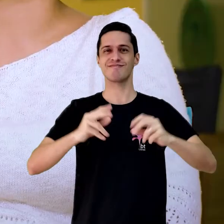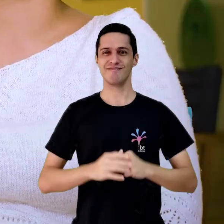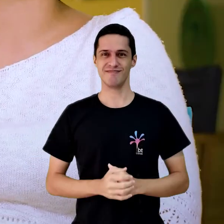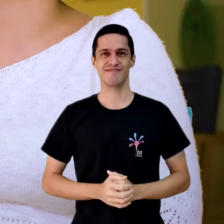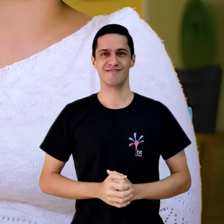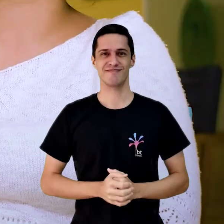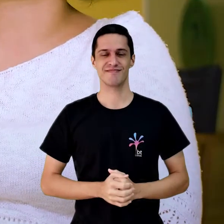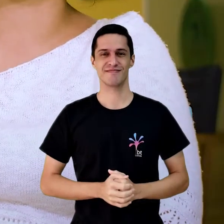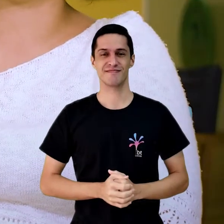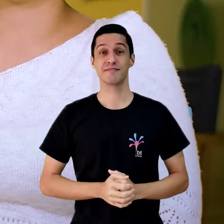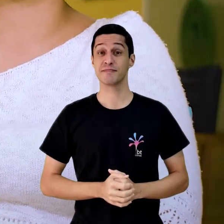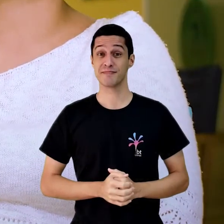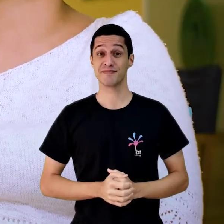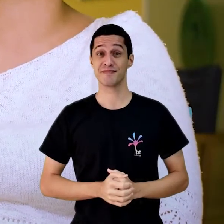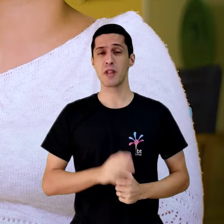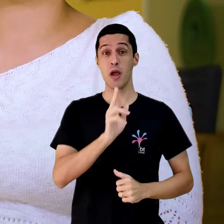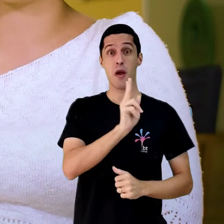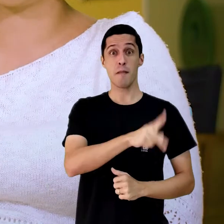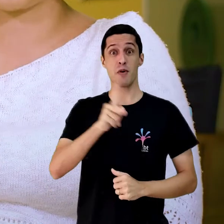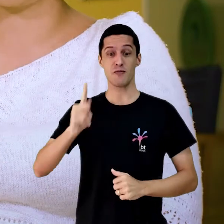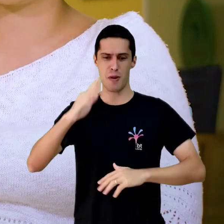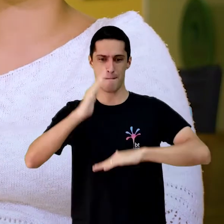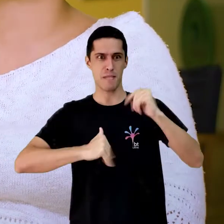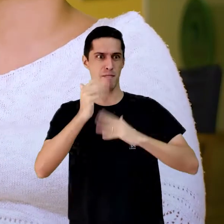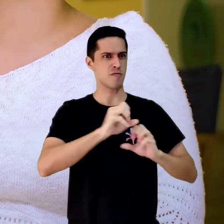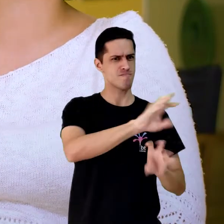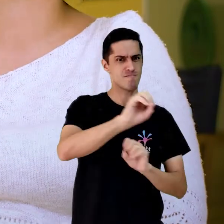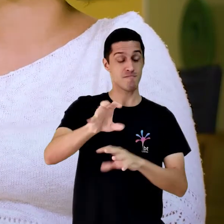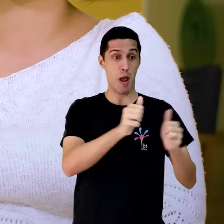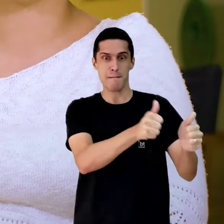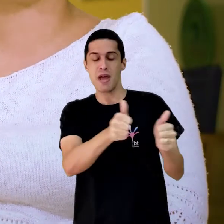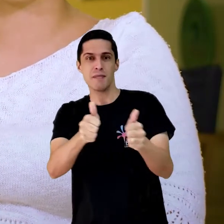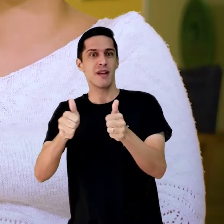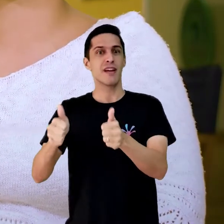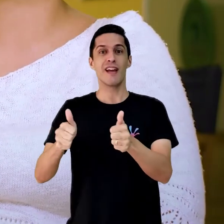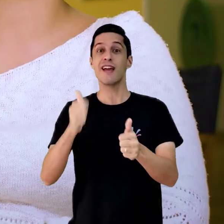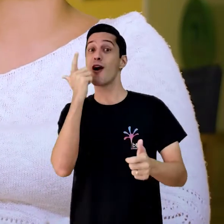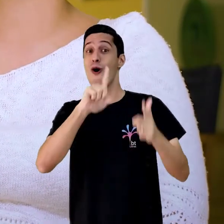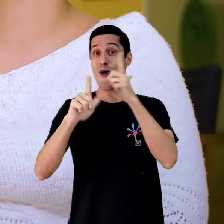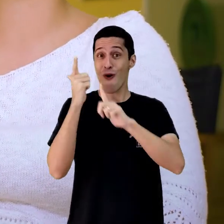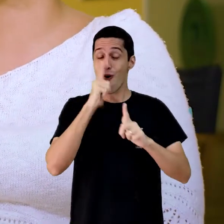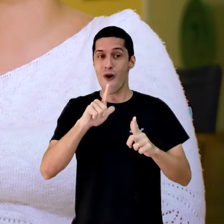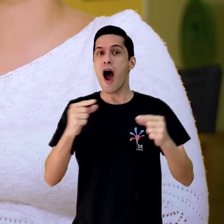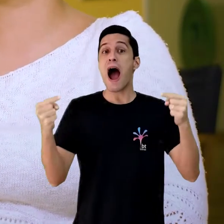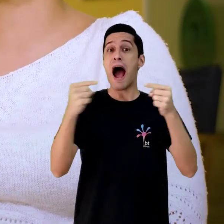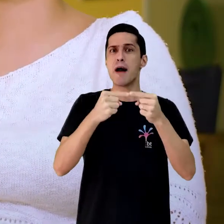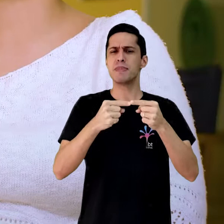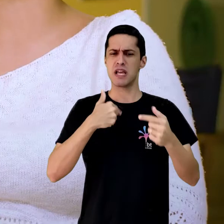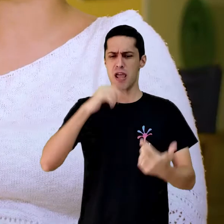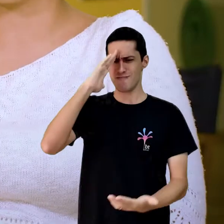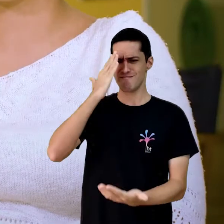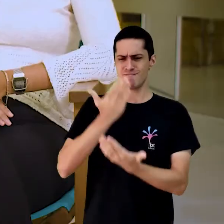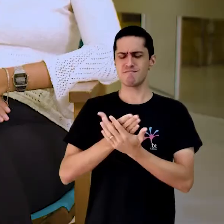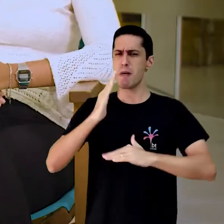Bom, a auto eficácia do professor, então, voltada ao seu desempenho docente, está relacionada às suas crenças individuais, pensando nas suas próprias atitudes